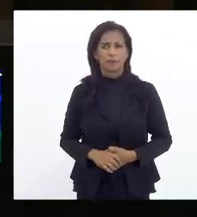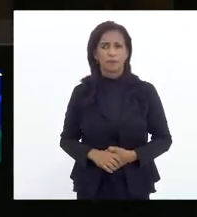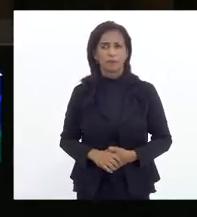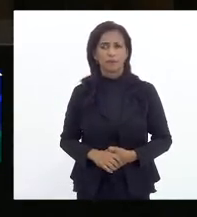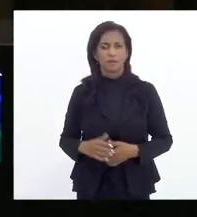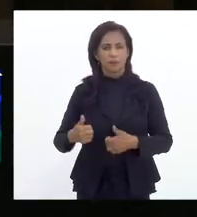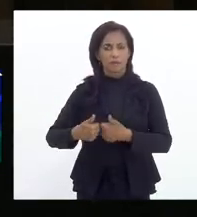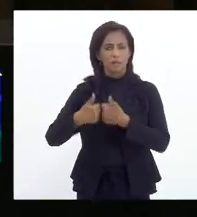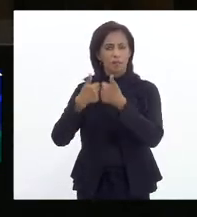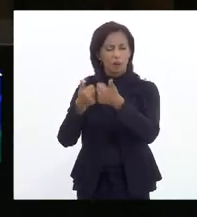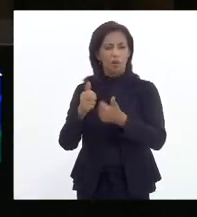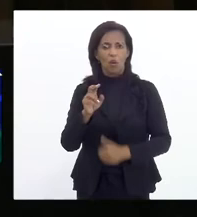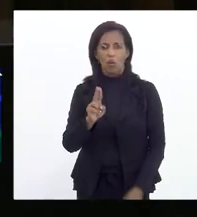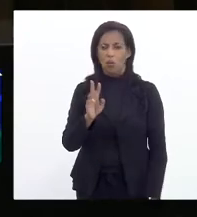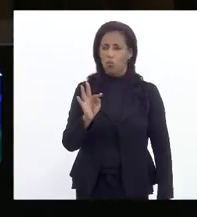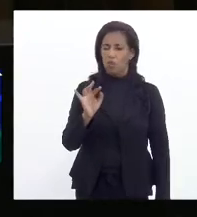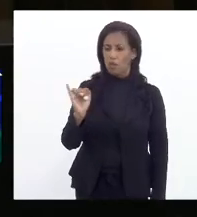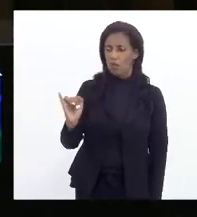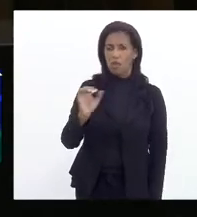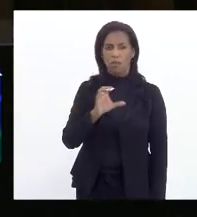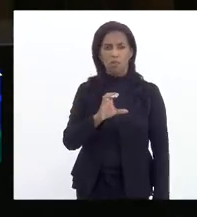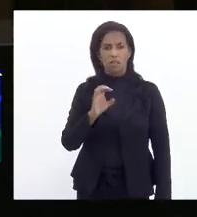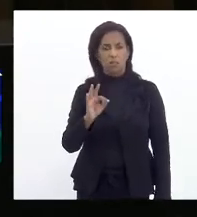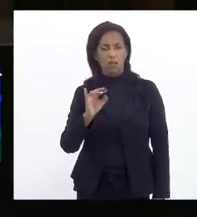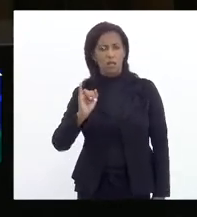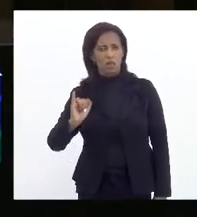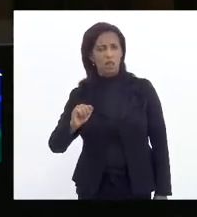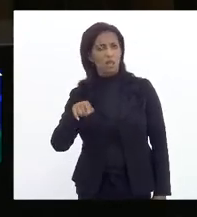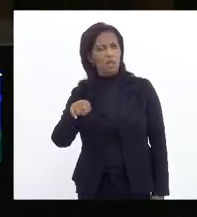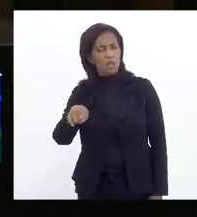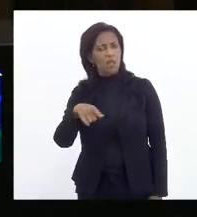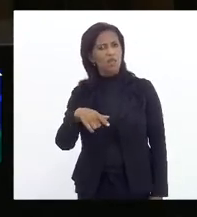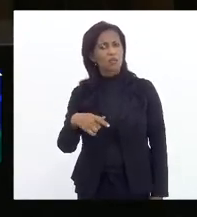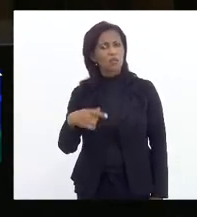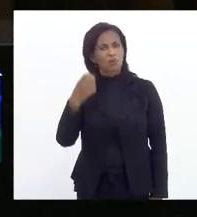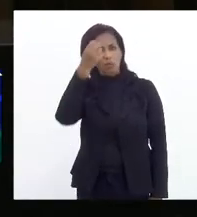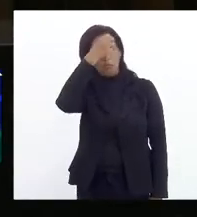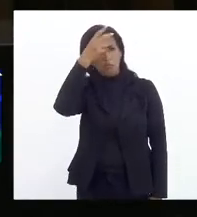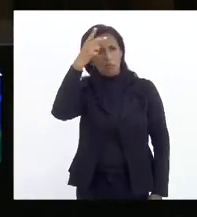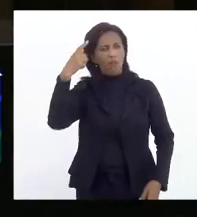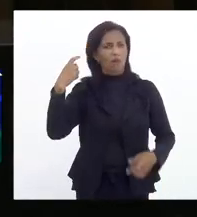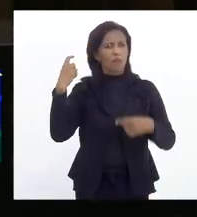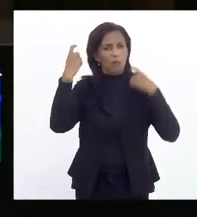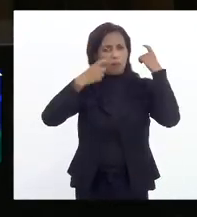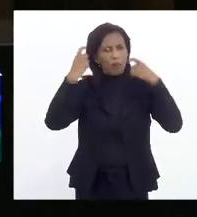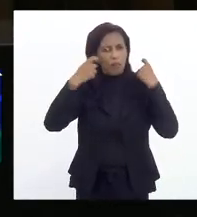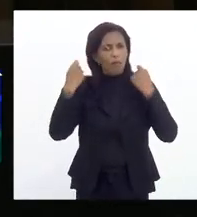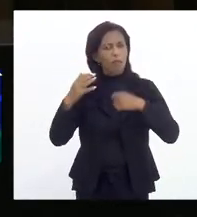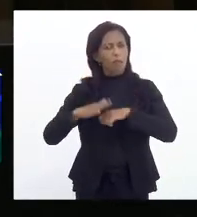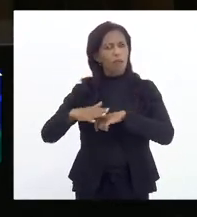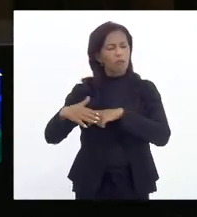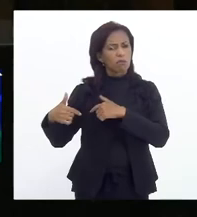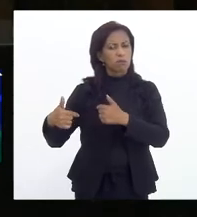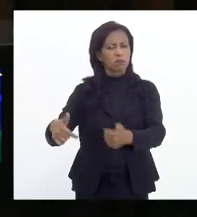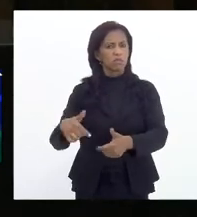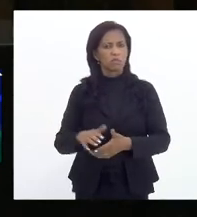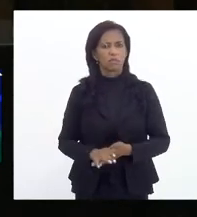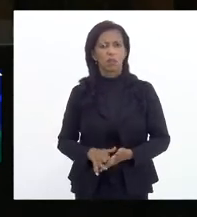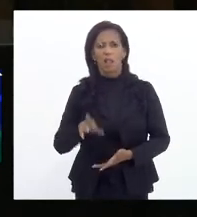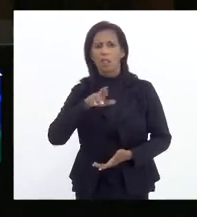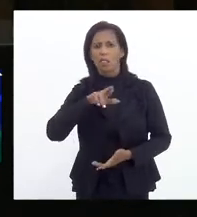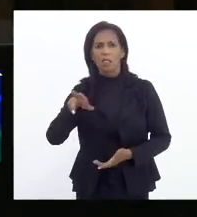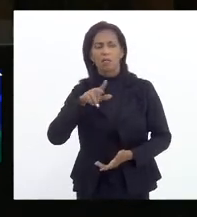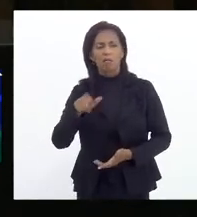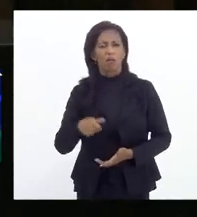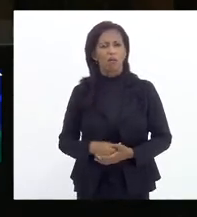Melhora os UTIs, as CTIs, é isso que um governante preocupado deve fazer. Não é